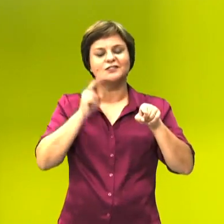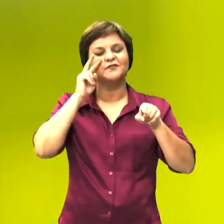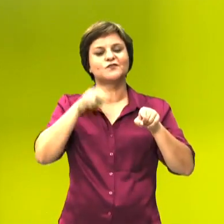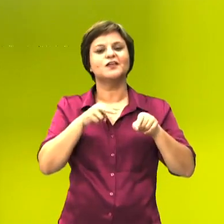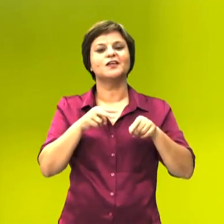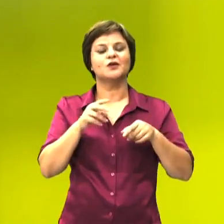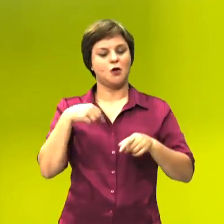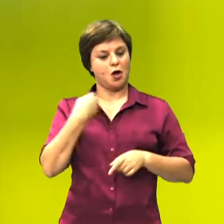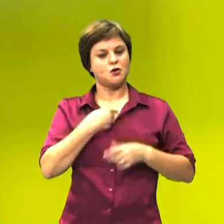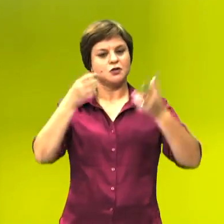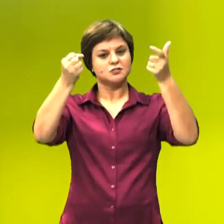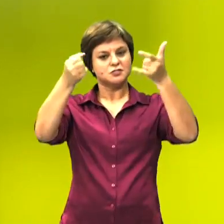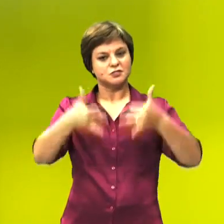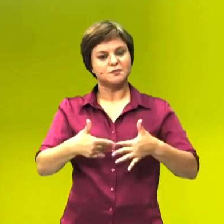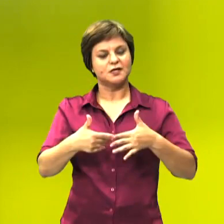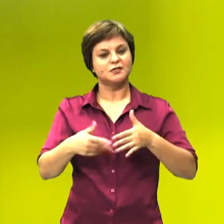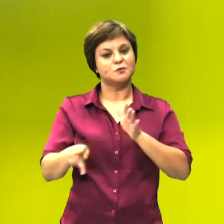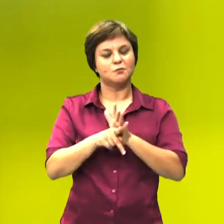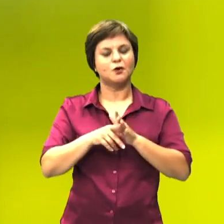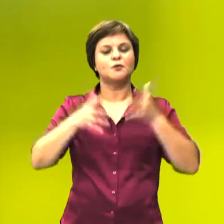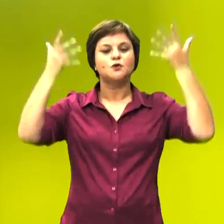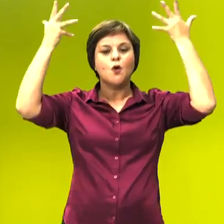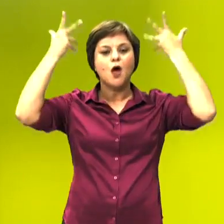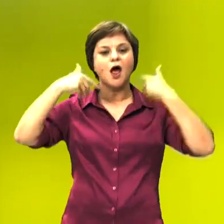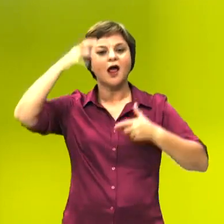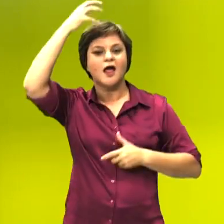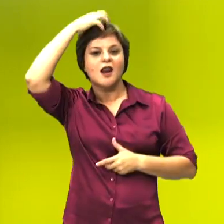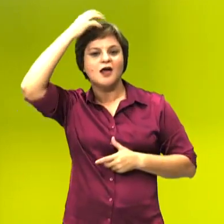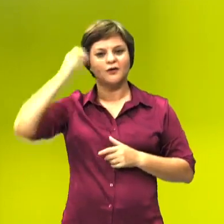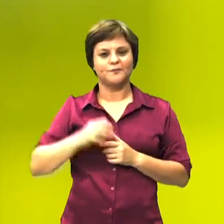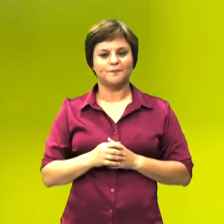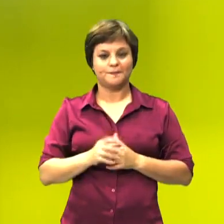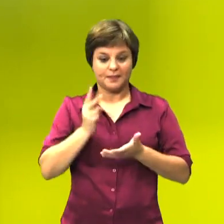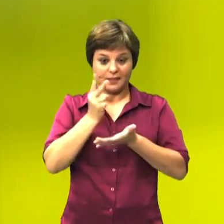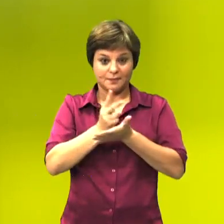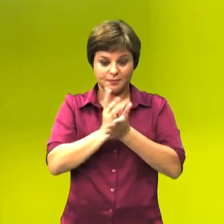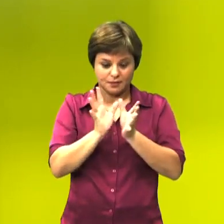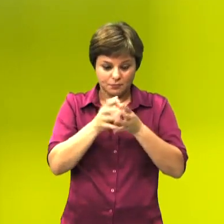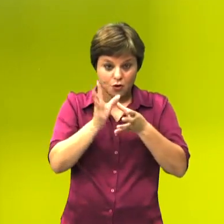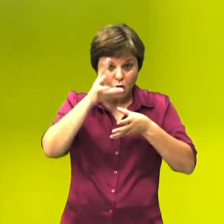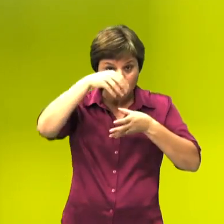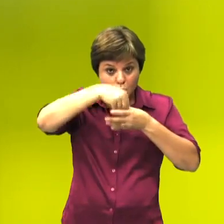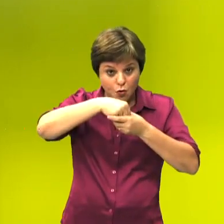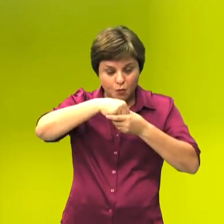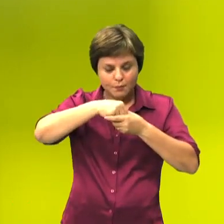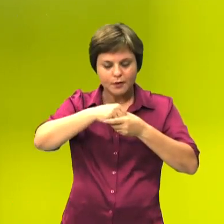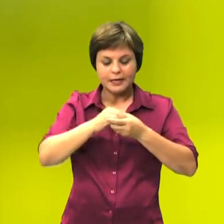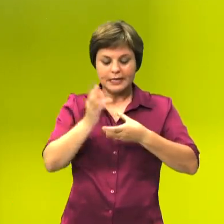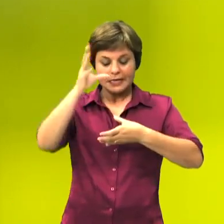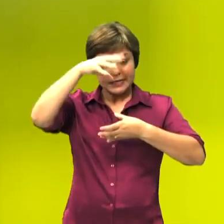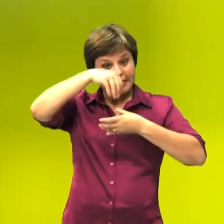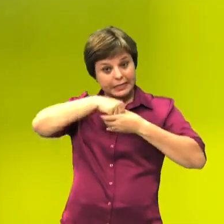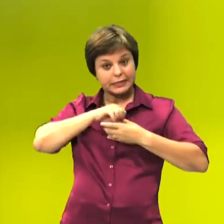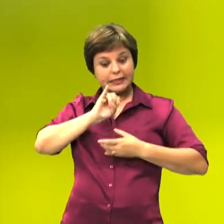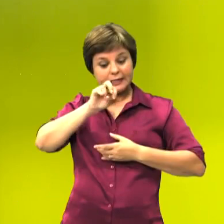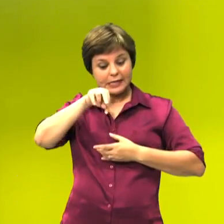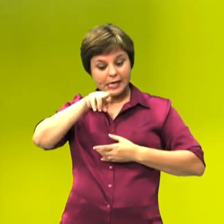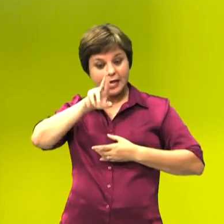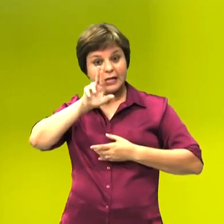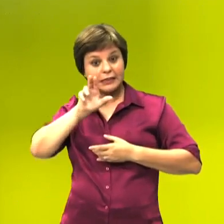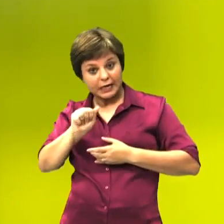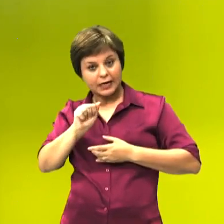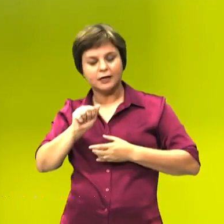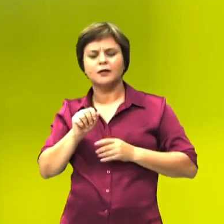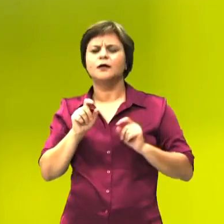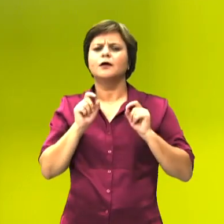lá a nossa explicação do Rei Leão. Na mesma espécie, a relação é intra-específica. Se